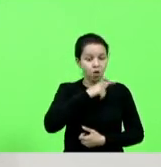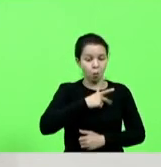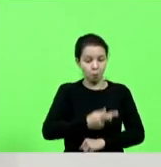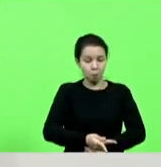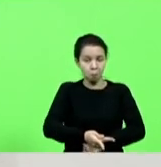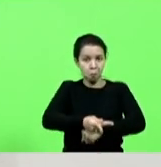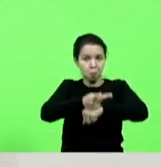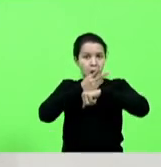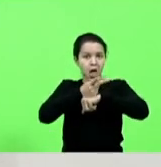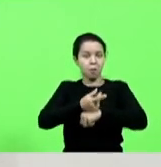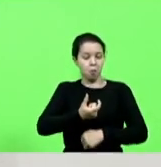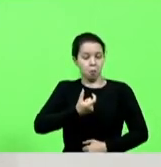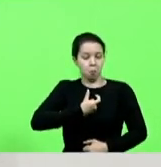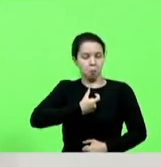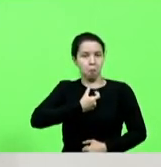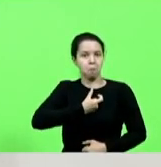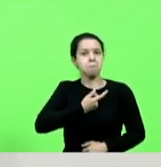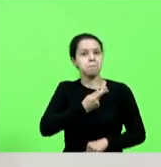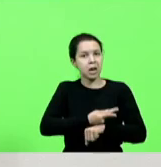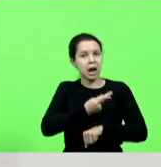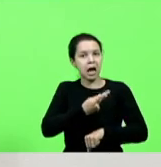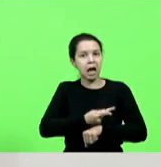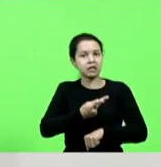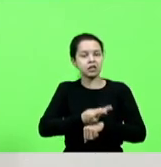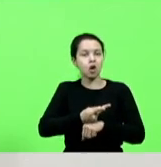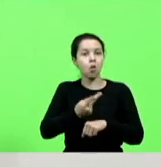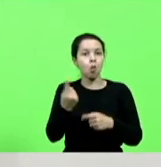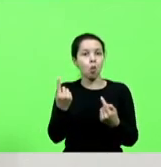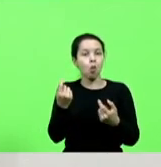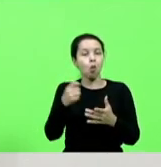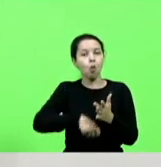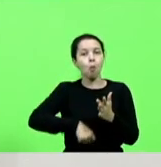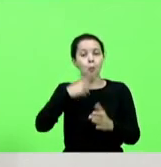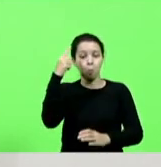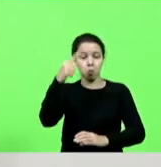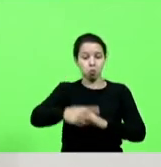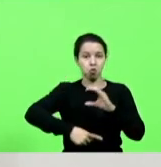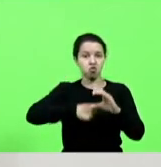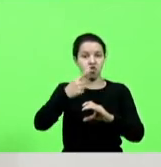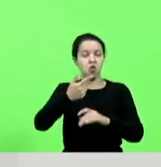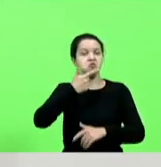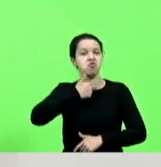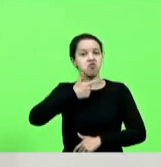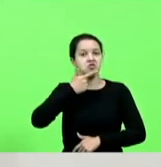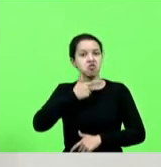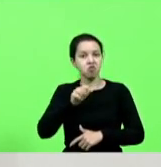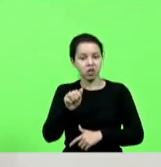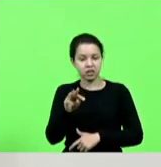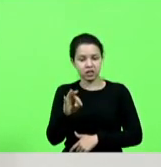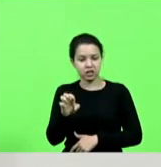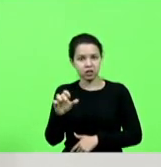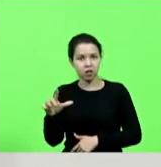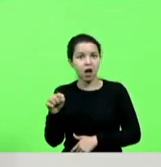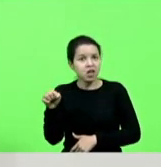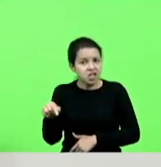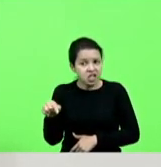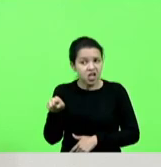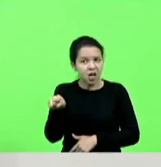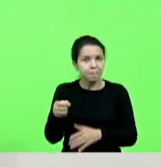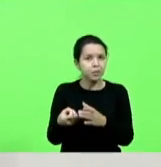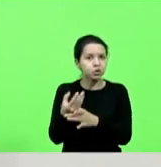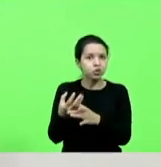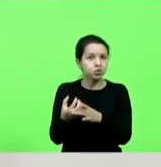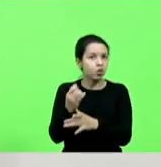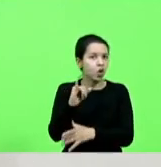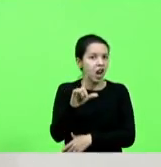mundial de queijo artesanal e aqui era era produtor ilegal de queijo a gente